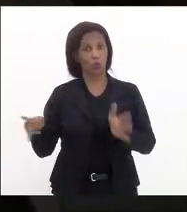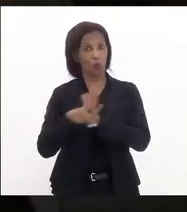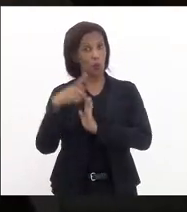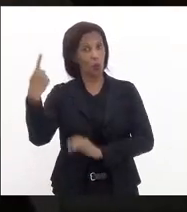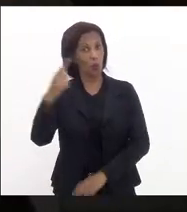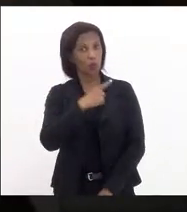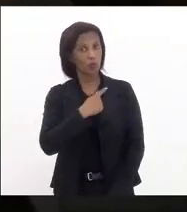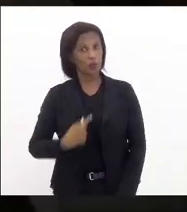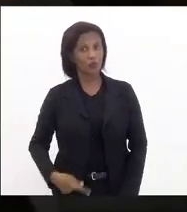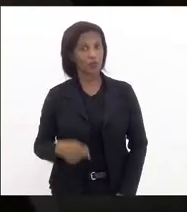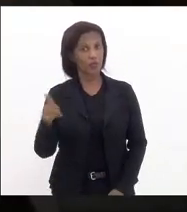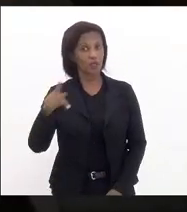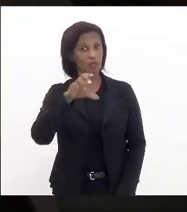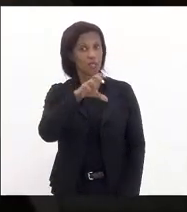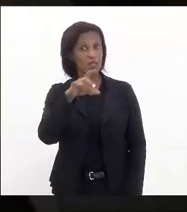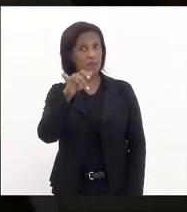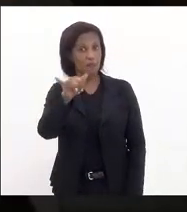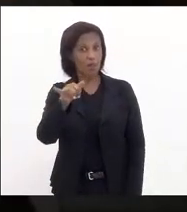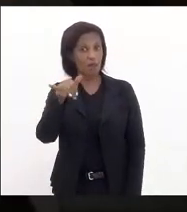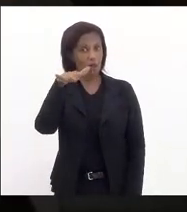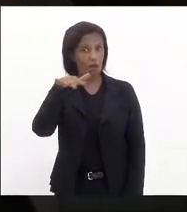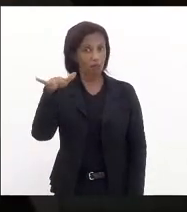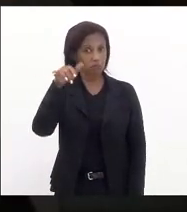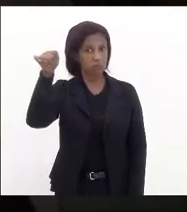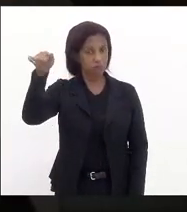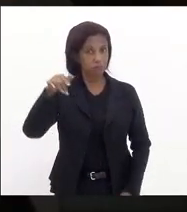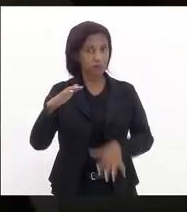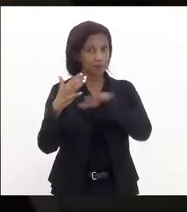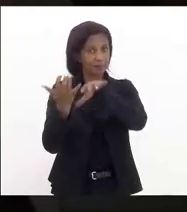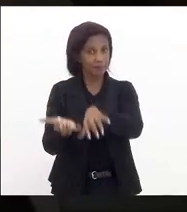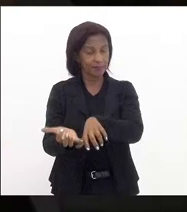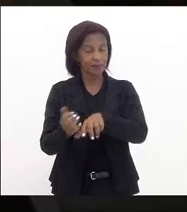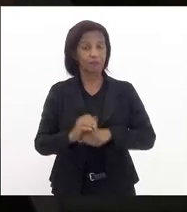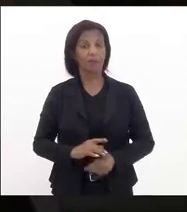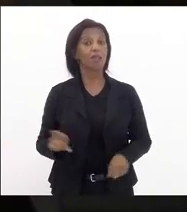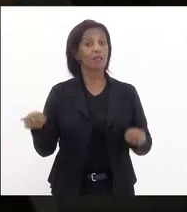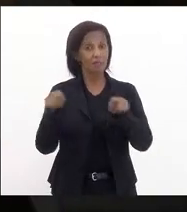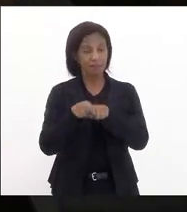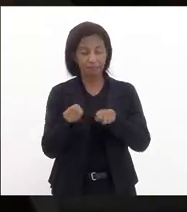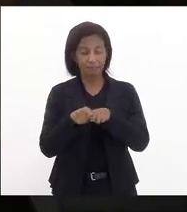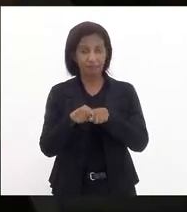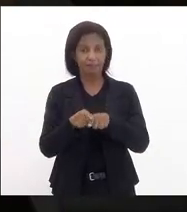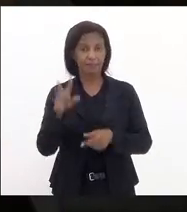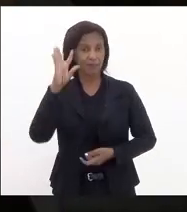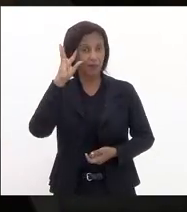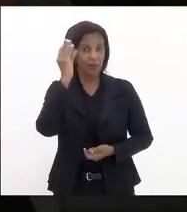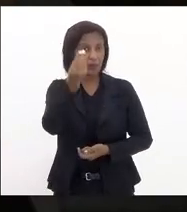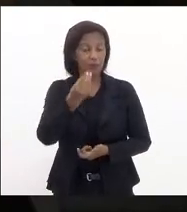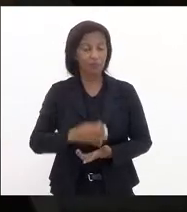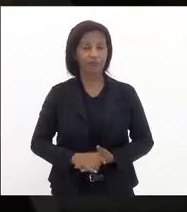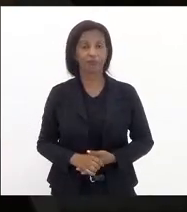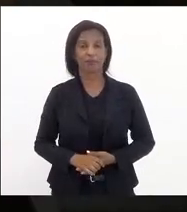central da CPI do Senado mas além disso decidiu